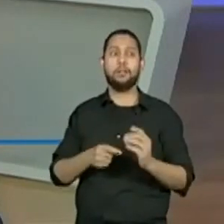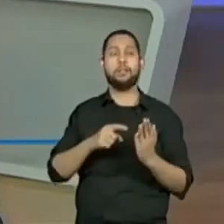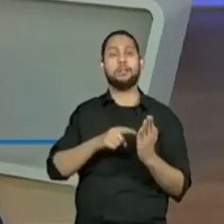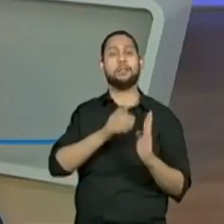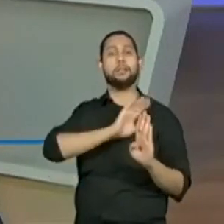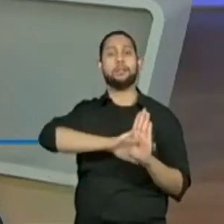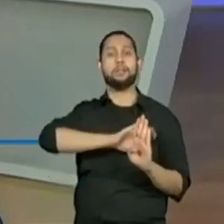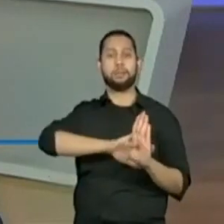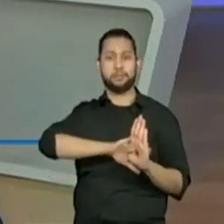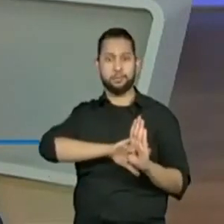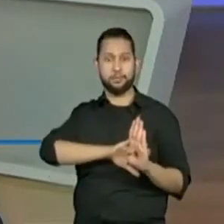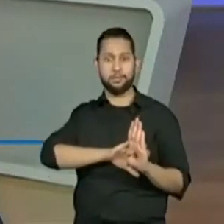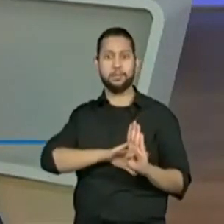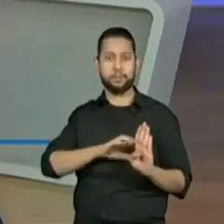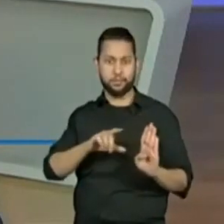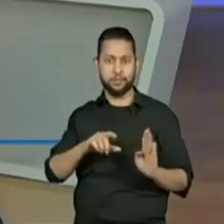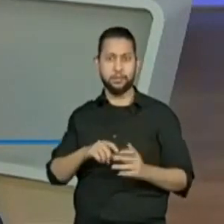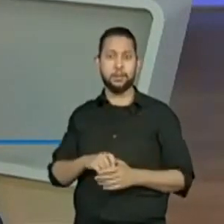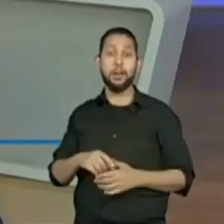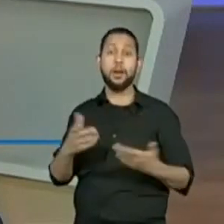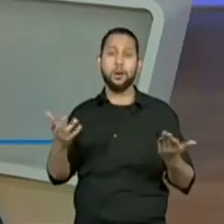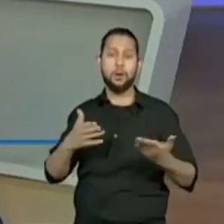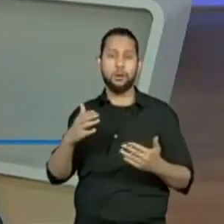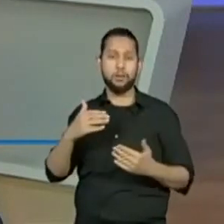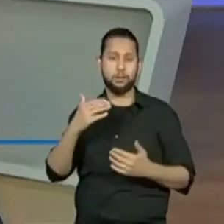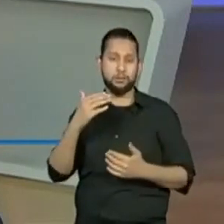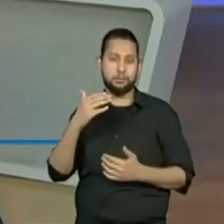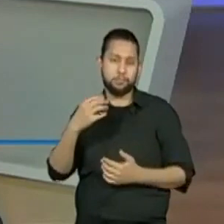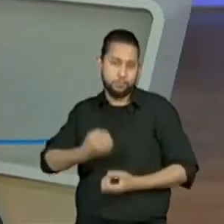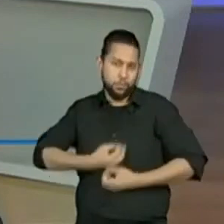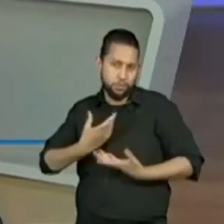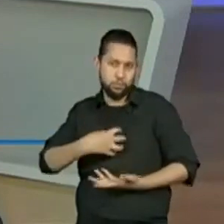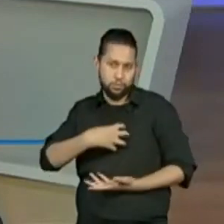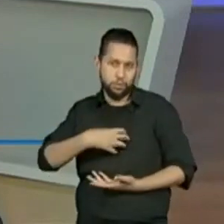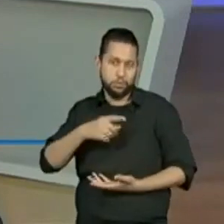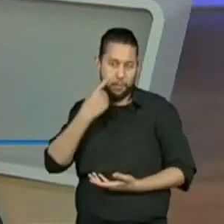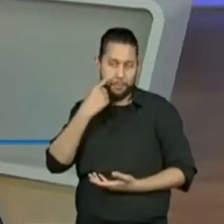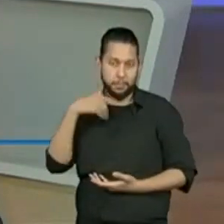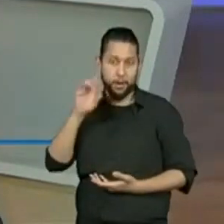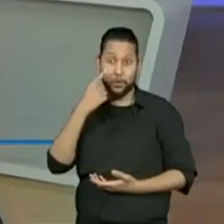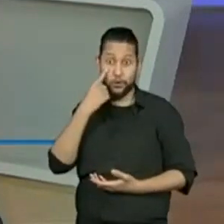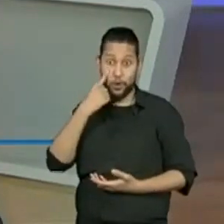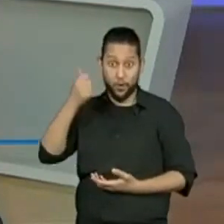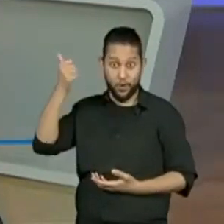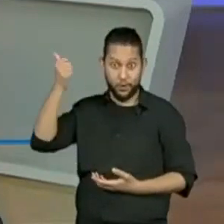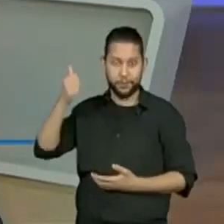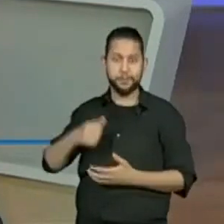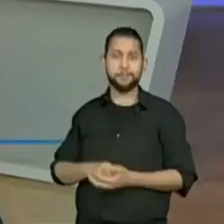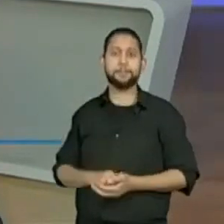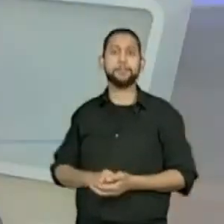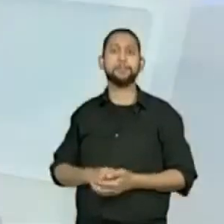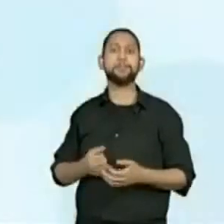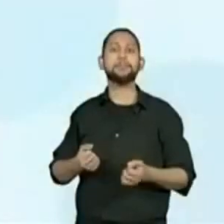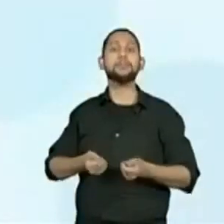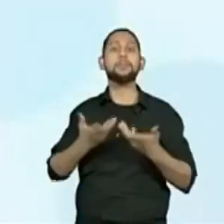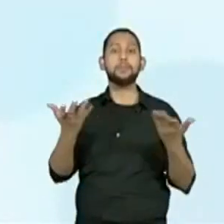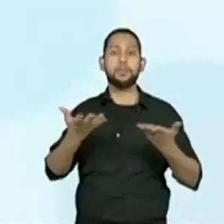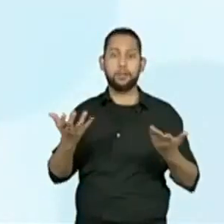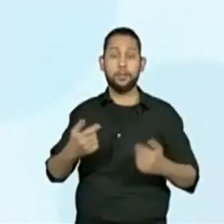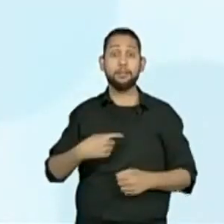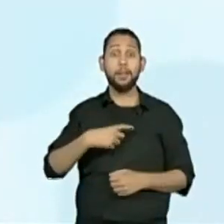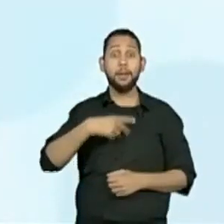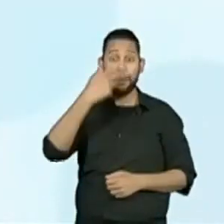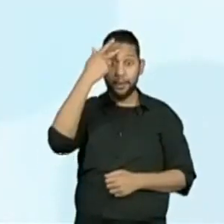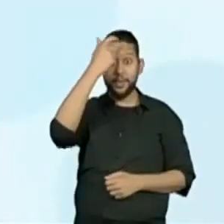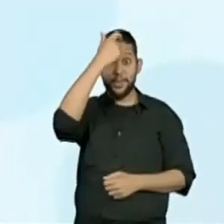Agora, detalhando mais o eu poético, até que o professor já colocou, olha só. Observe o seguinte. Eu lírico